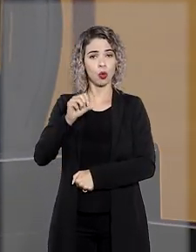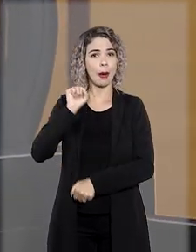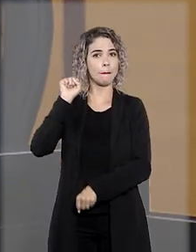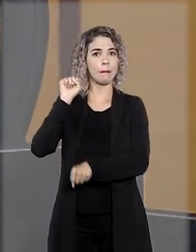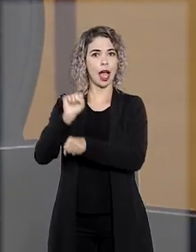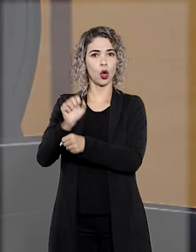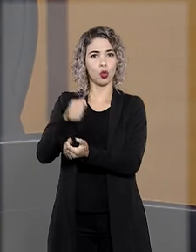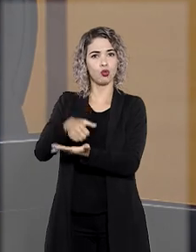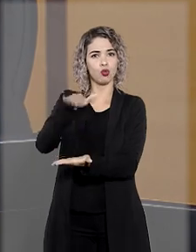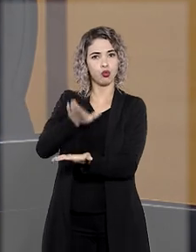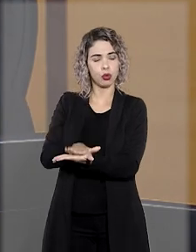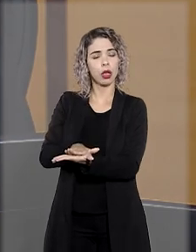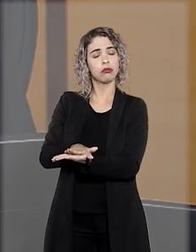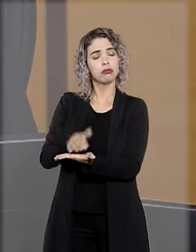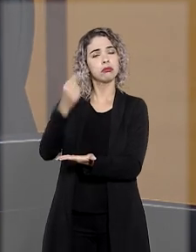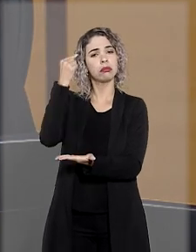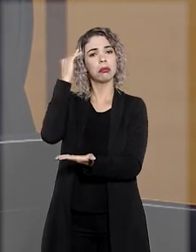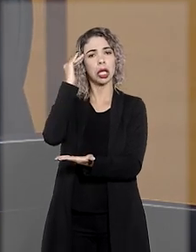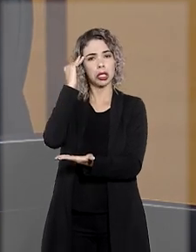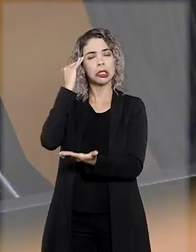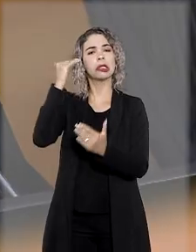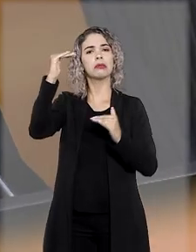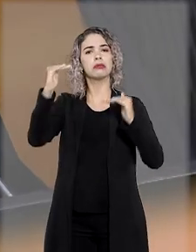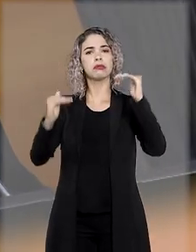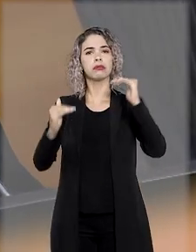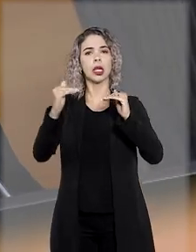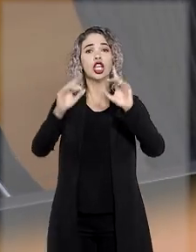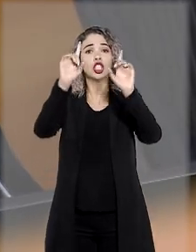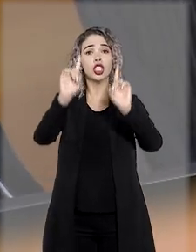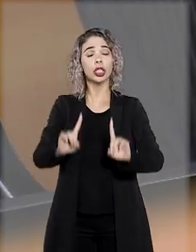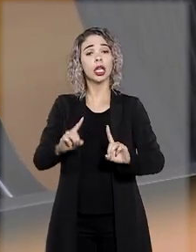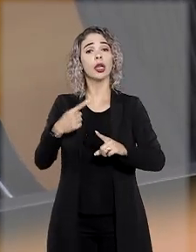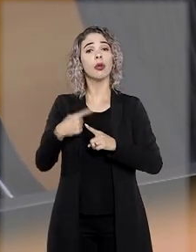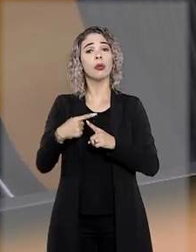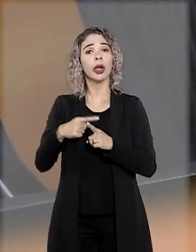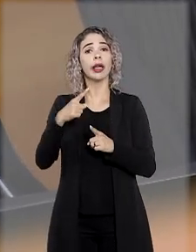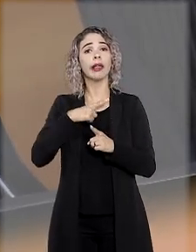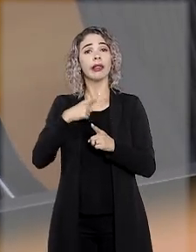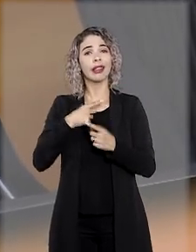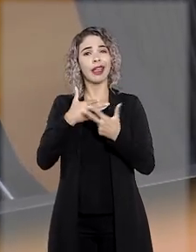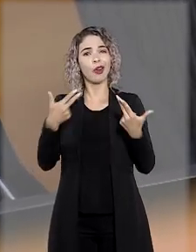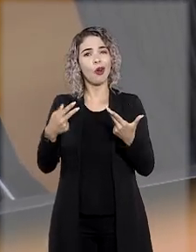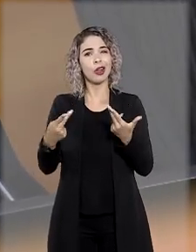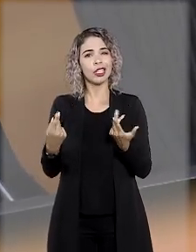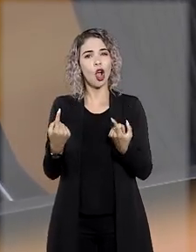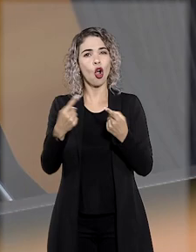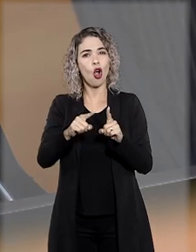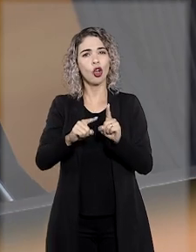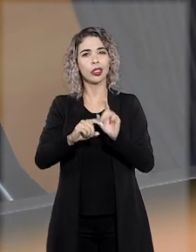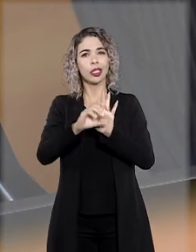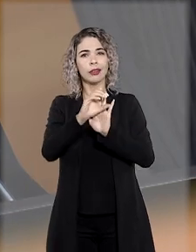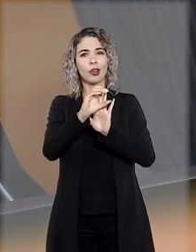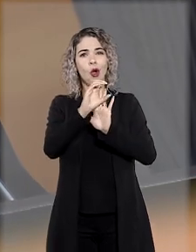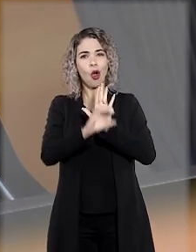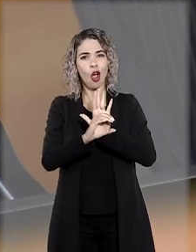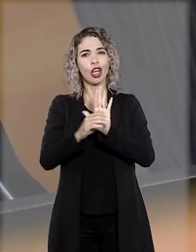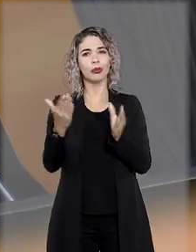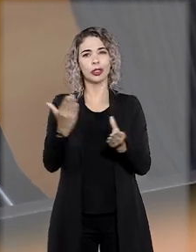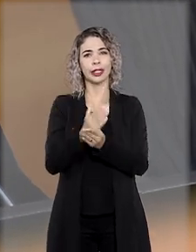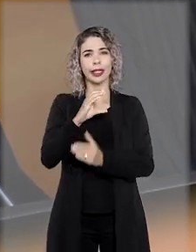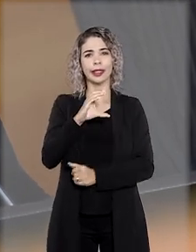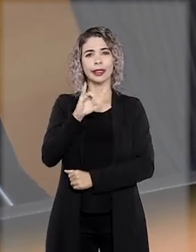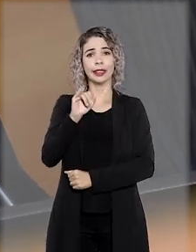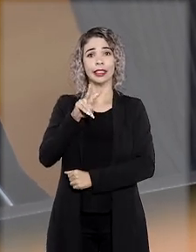observou a presença da razoabilidade do direito, tendo em vista a possível ocorrência de violação do Código de Processo Civil,